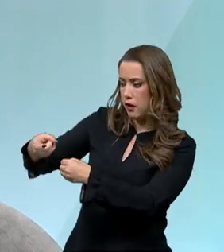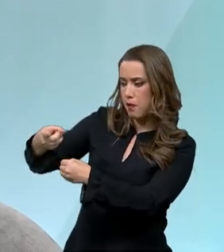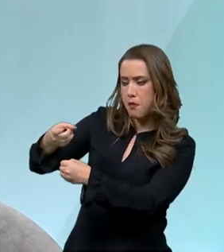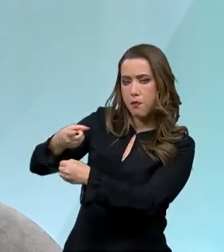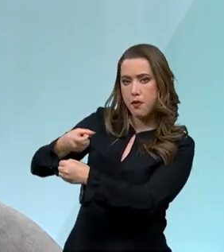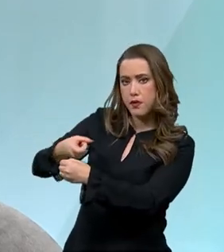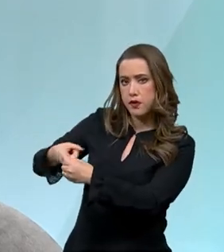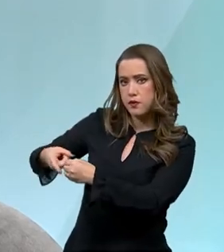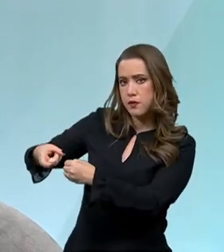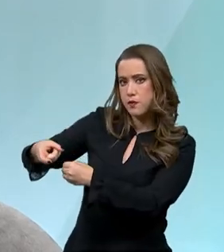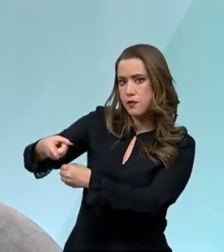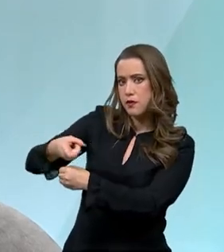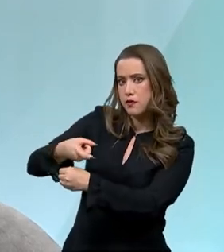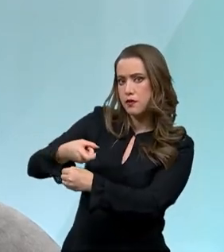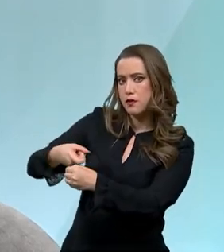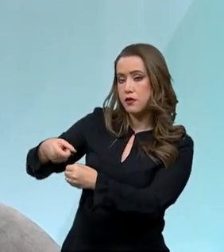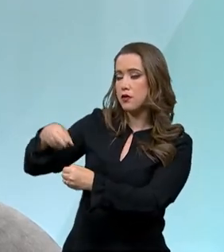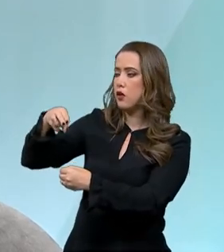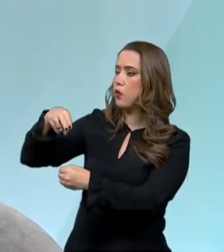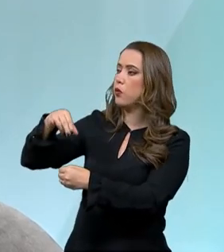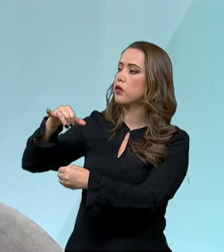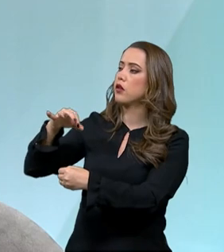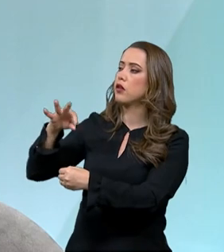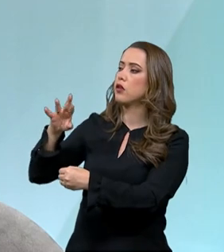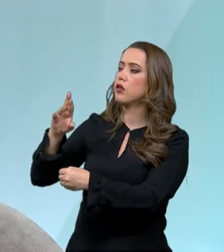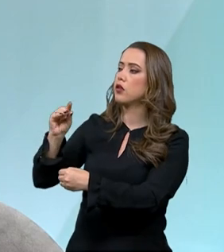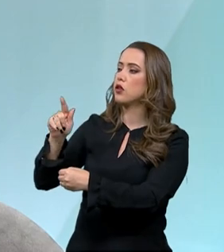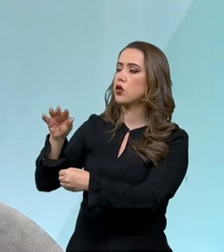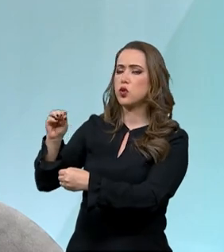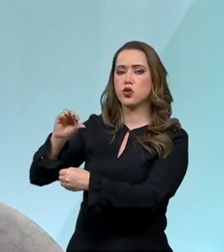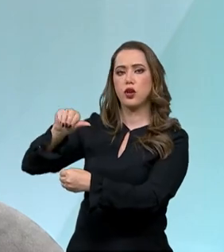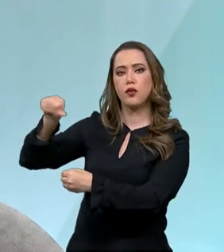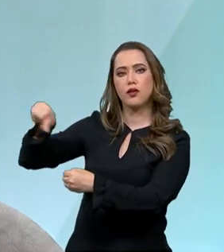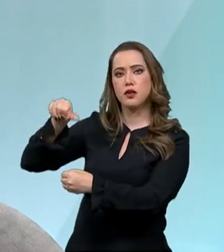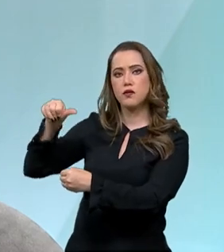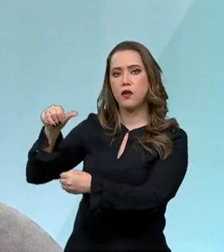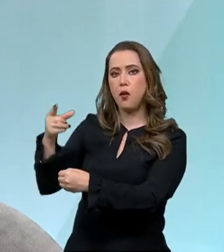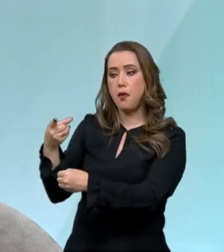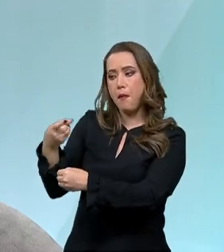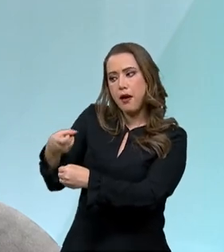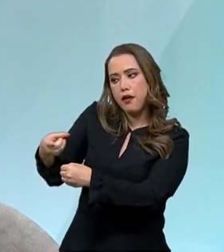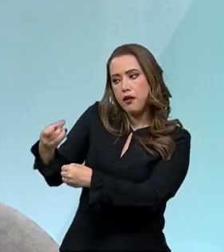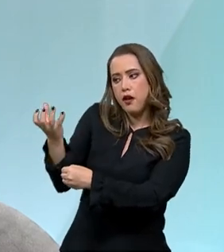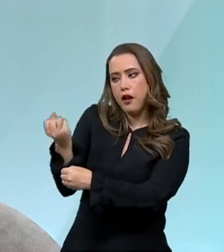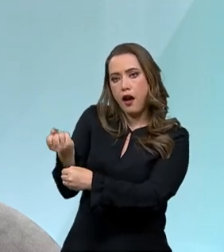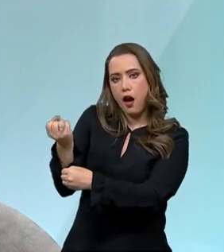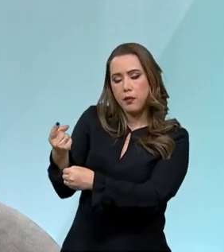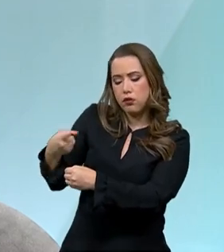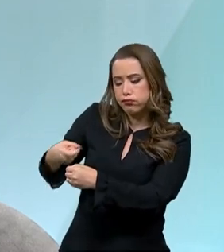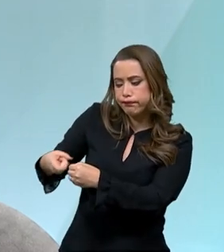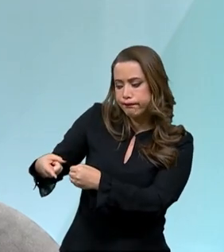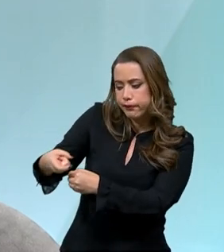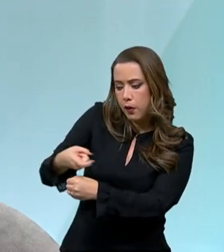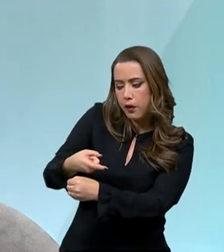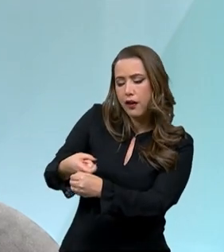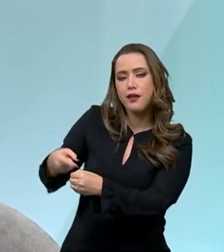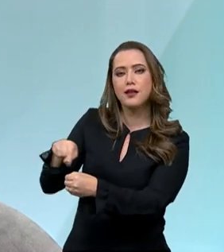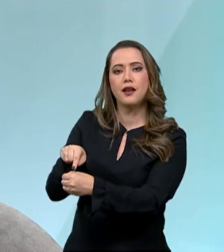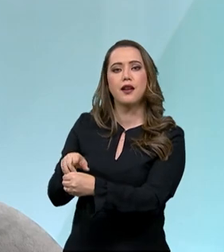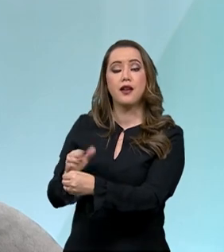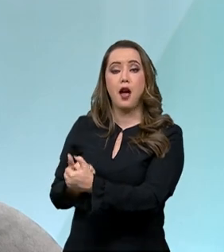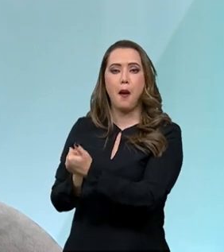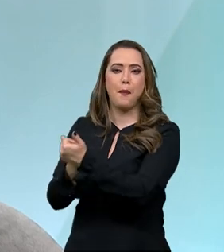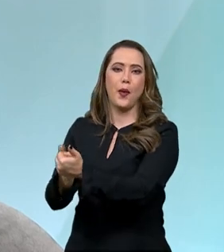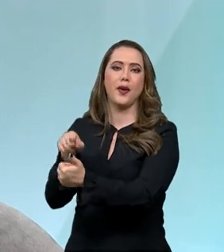ela pega esse nitrogênio e entrega para a planta da soja. E isso reduz a necessidade do uso de adubo químico,